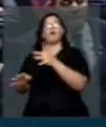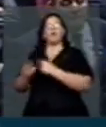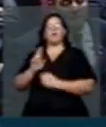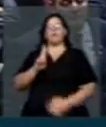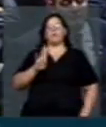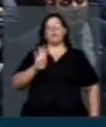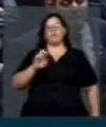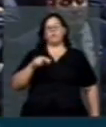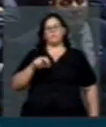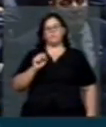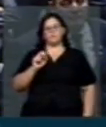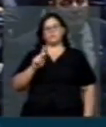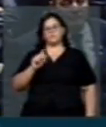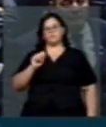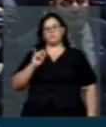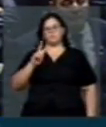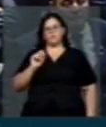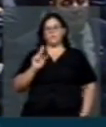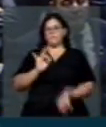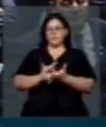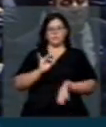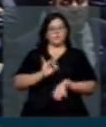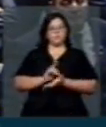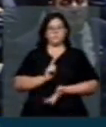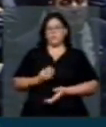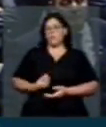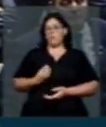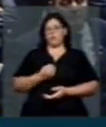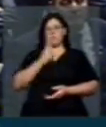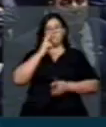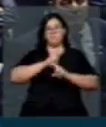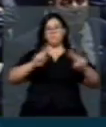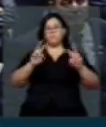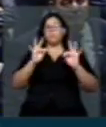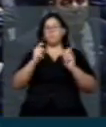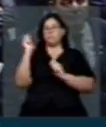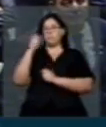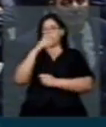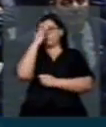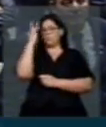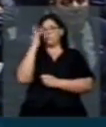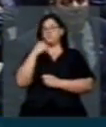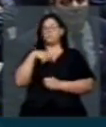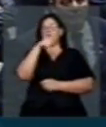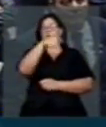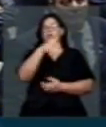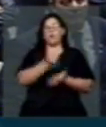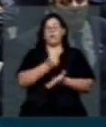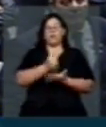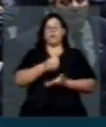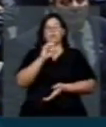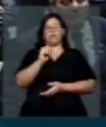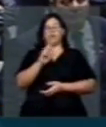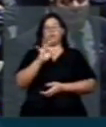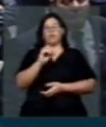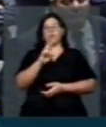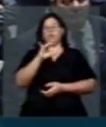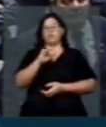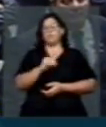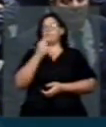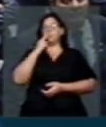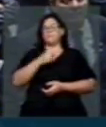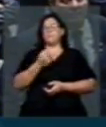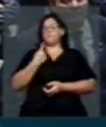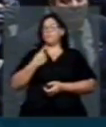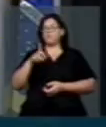lá em Eldorado Paulista. Está todo mundo vivo lá. A fazenda Caraitá está em cartório. A base de reino do Lamarca